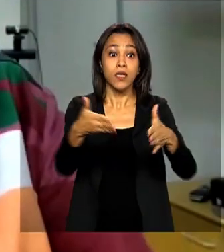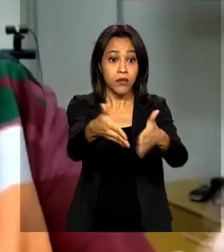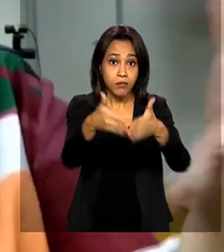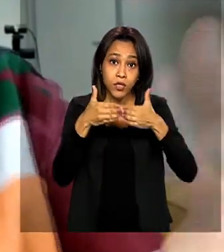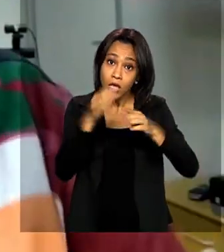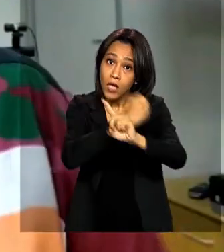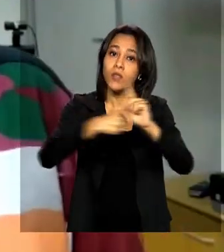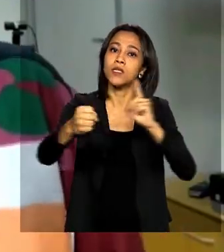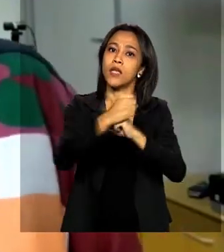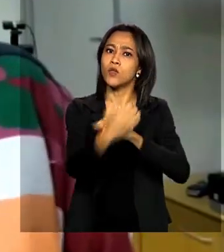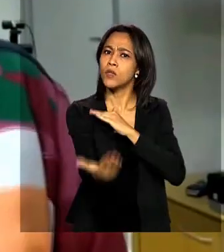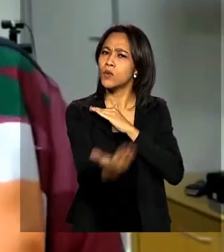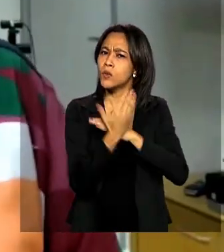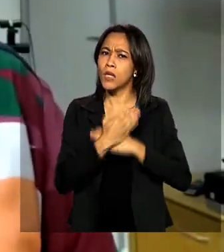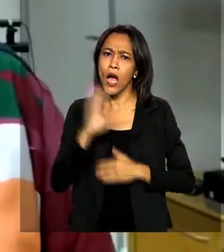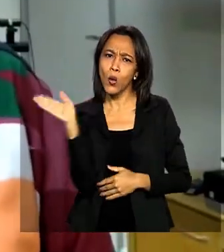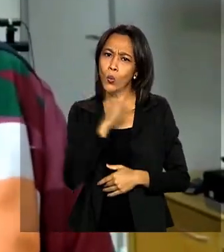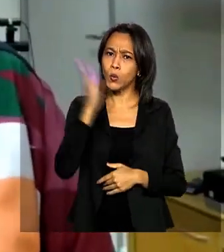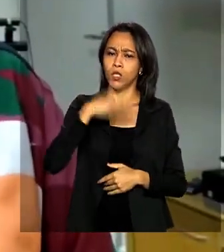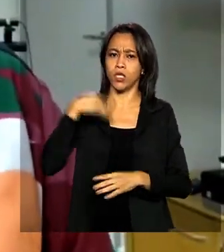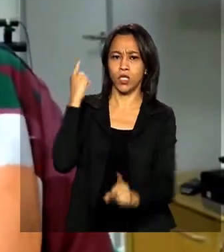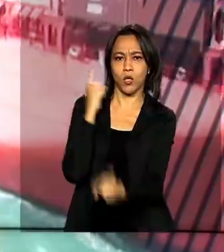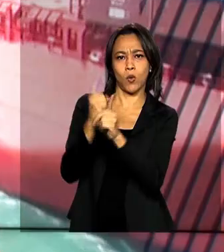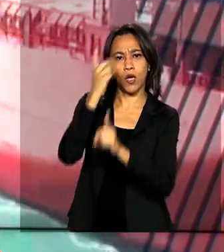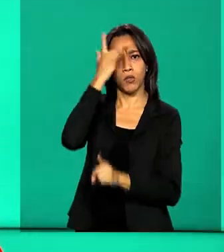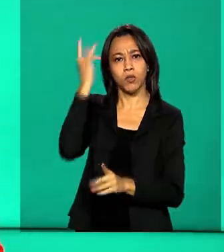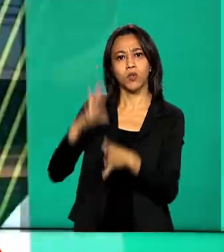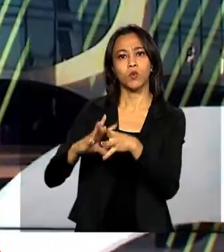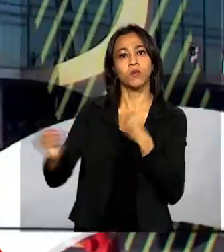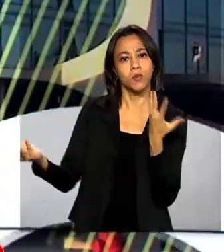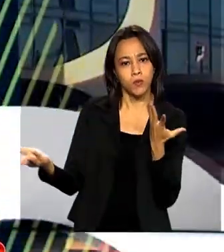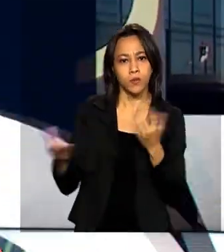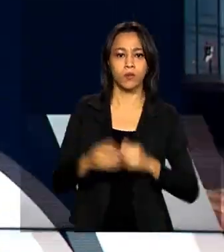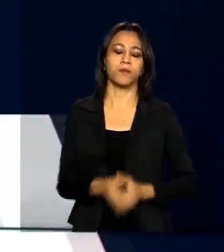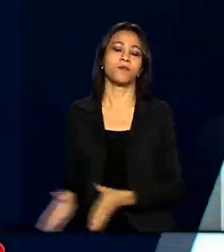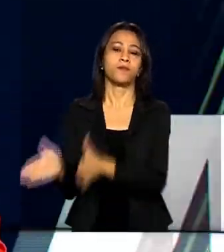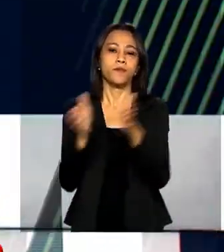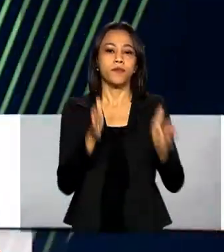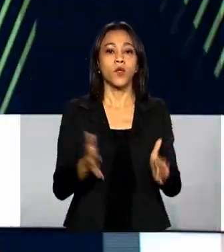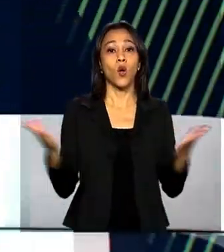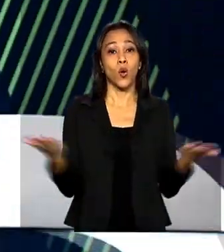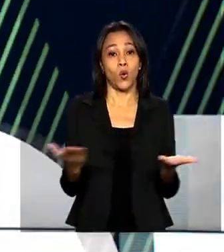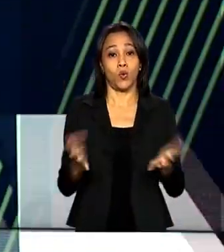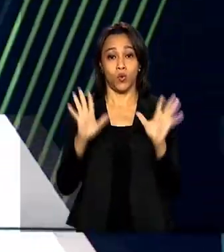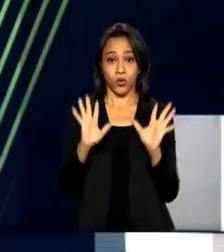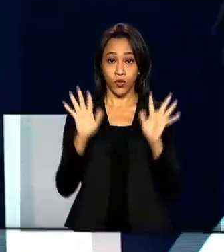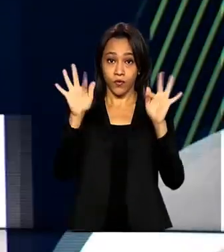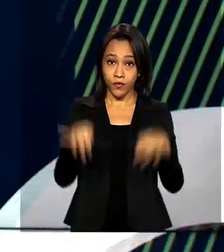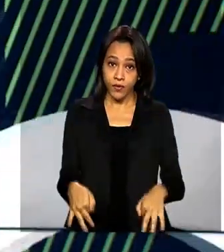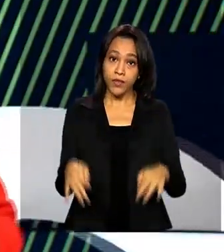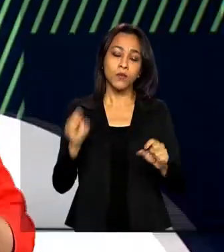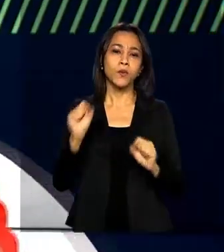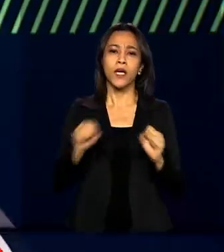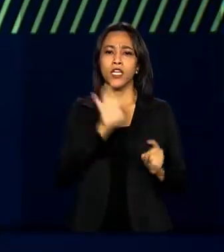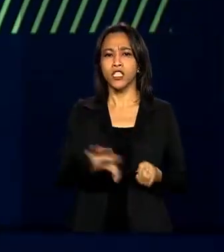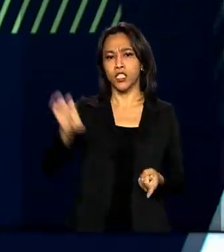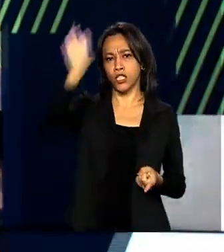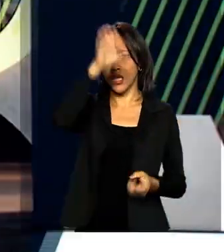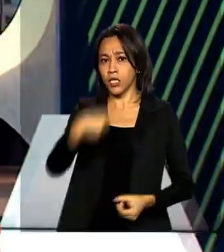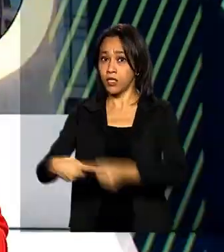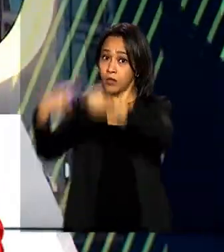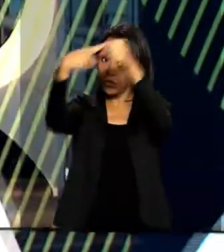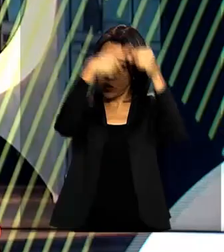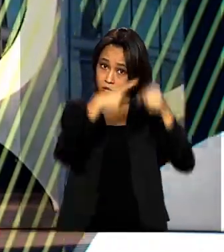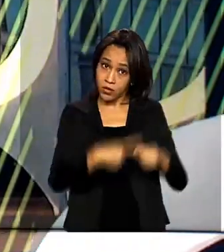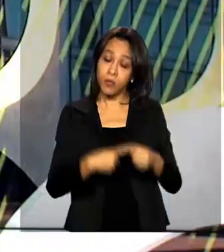imediatamente a encontrar a pessoa desaparecida. Termina hoje o prazo para estados e municípios aderirem ao